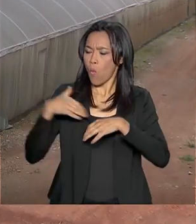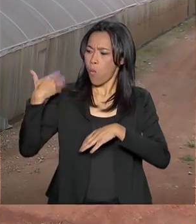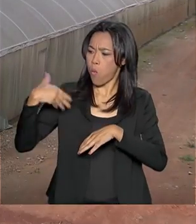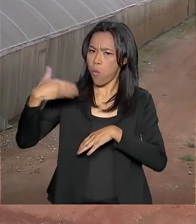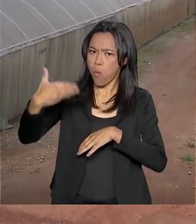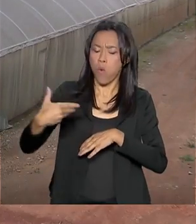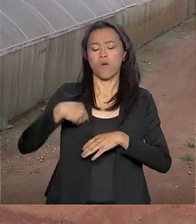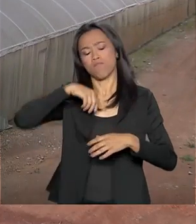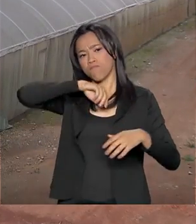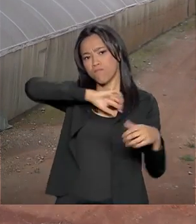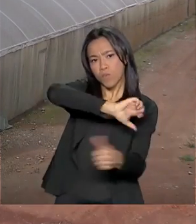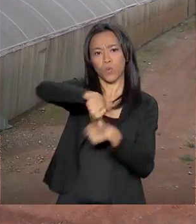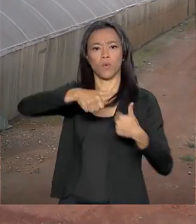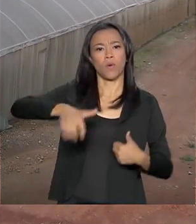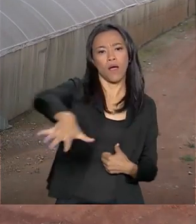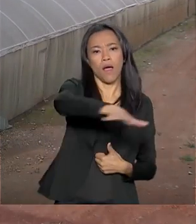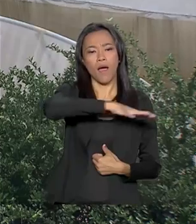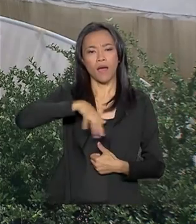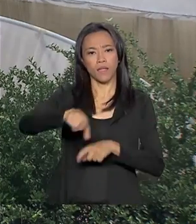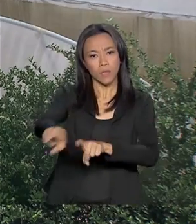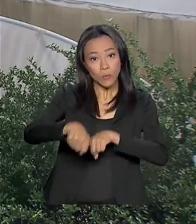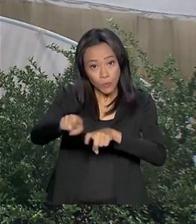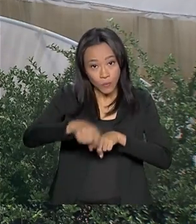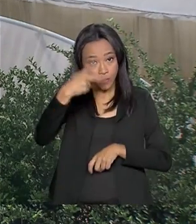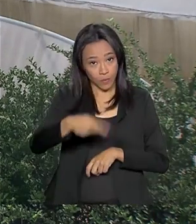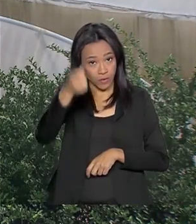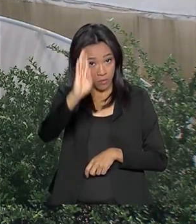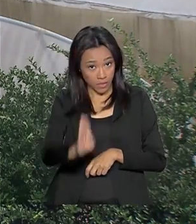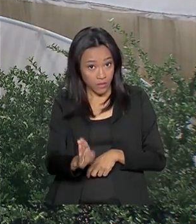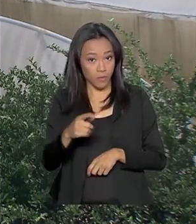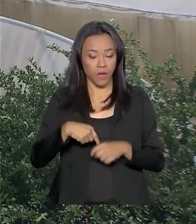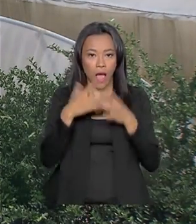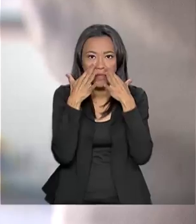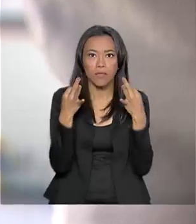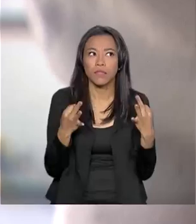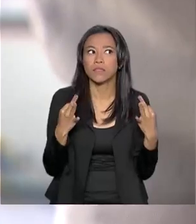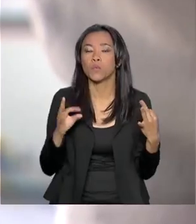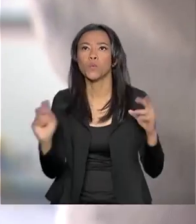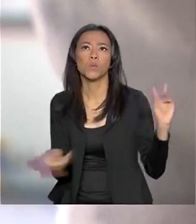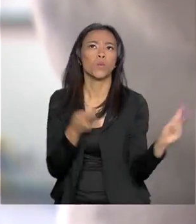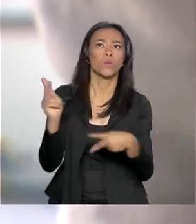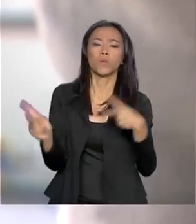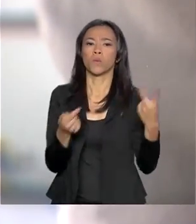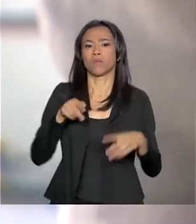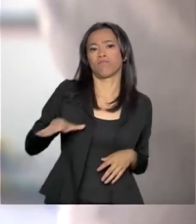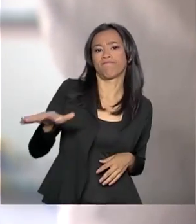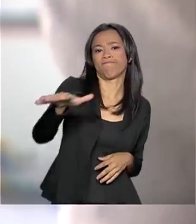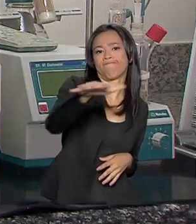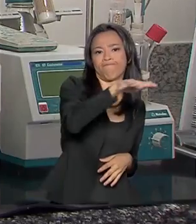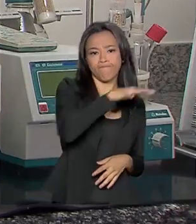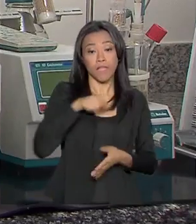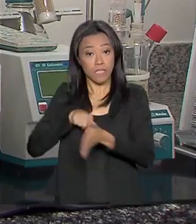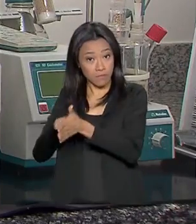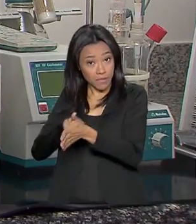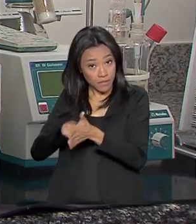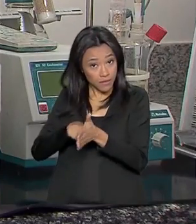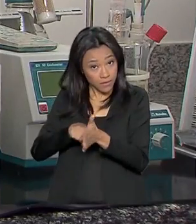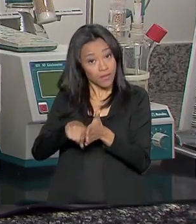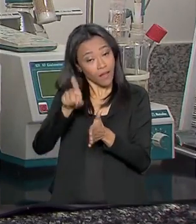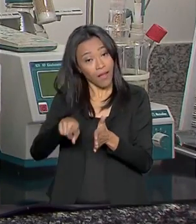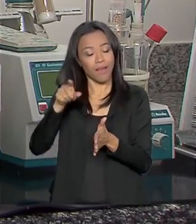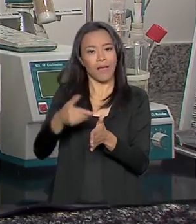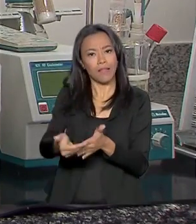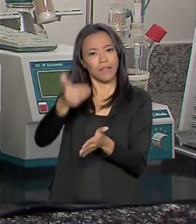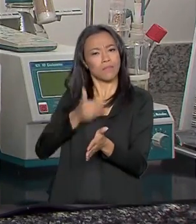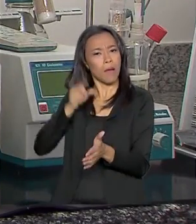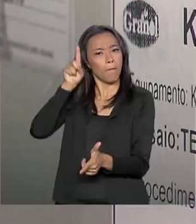transformar o setor agrícola brasileiro. Atenta às demandas do setor produtivo, as pesquisas tentam antecipar problemas